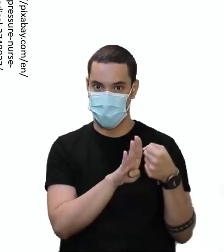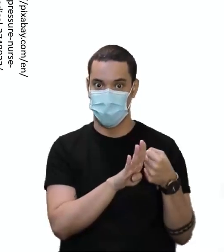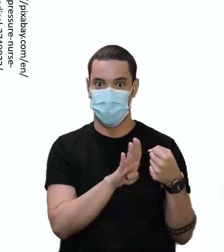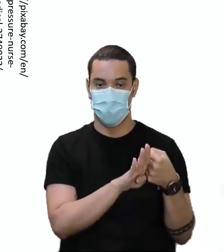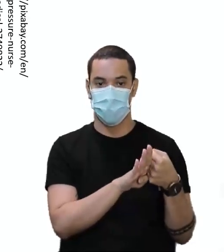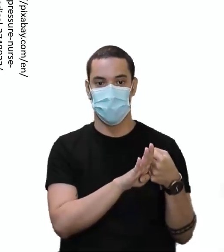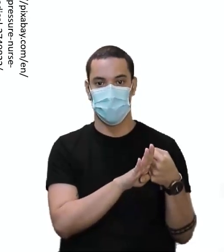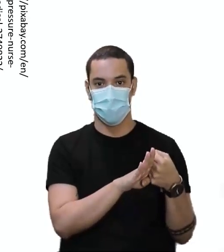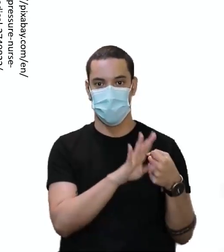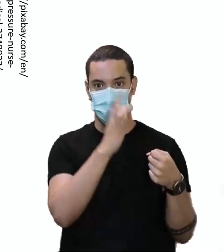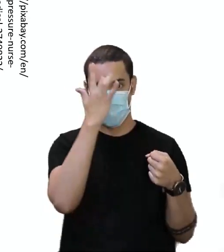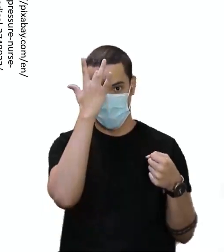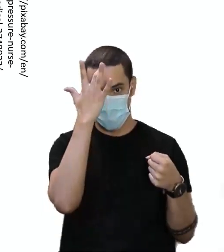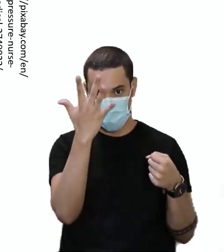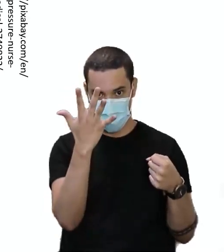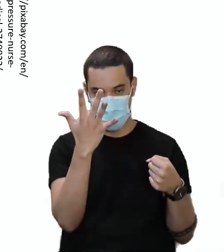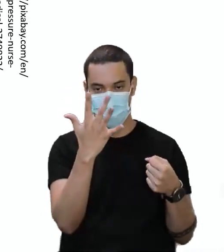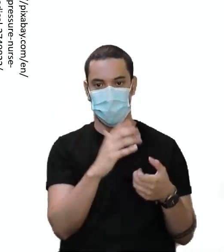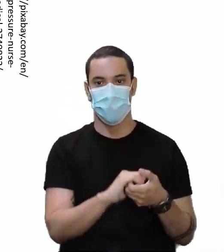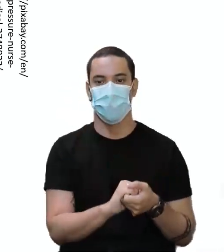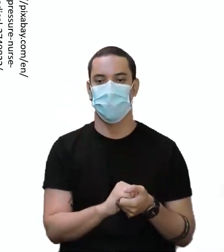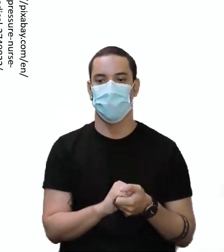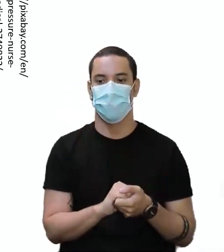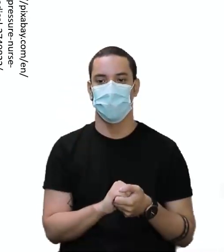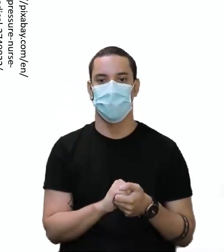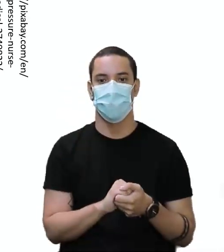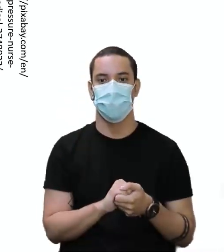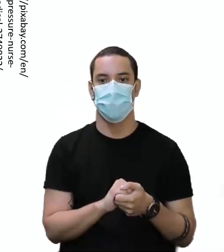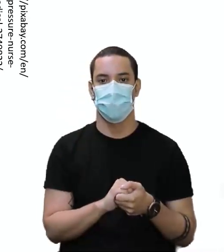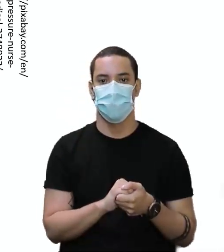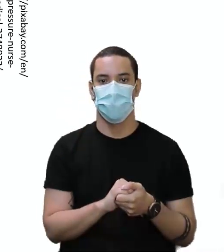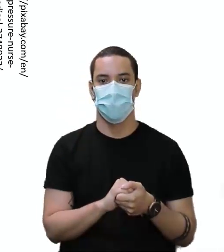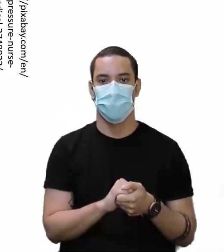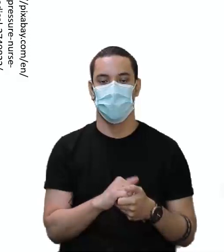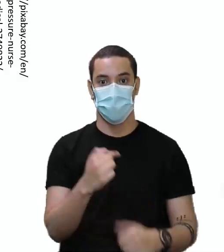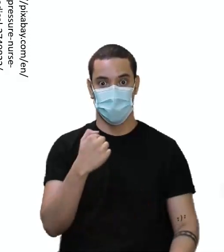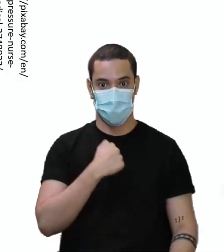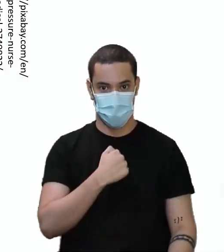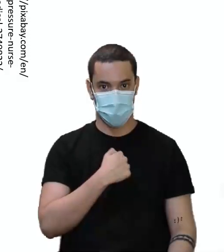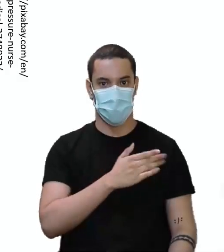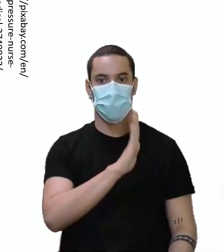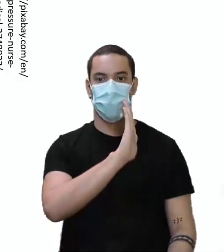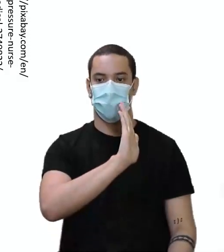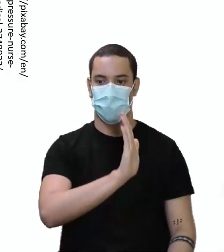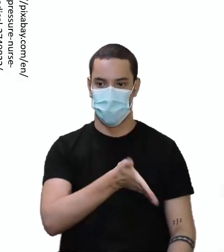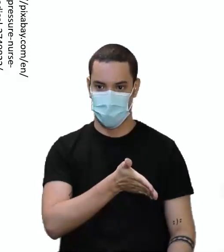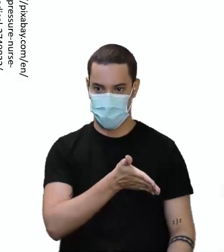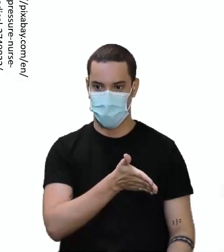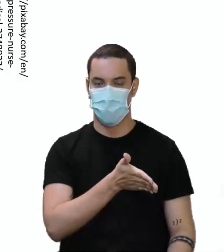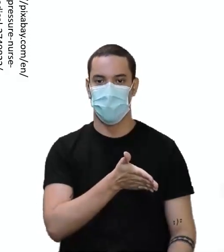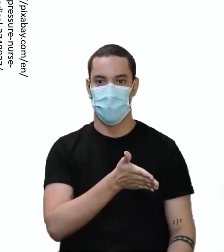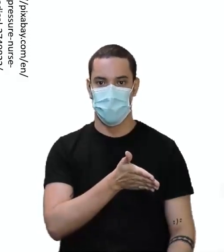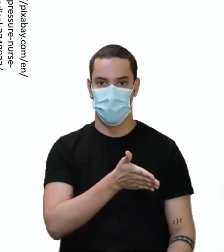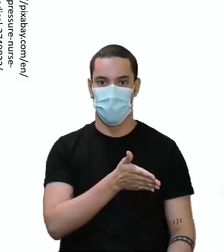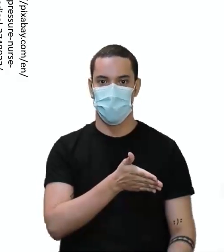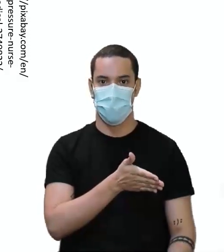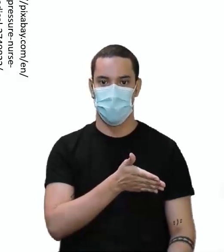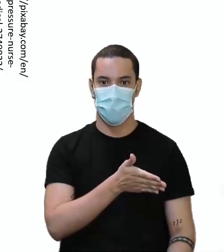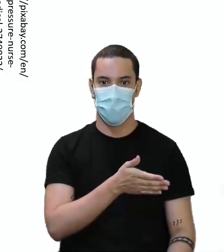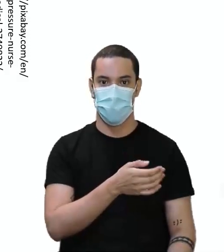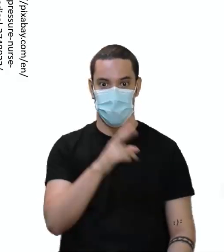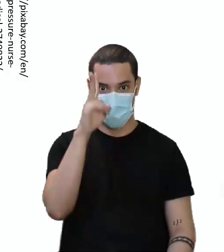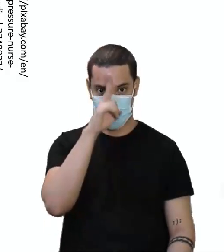fácil. I've already sent you my resumé through e-mail. Eu já... Olha aquele already